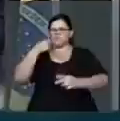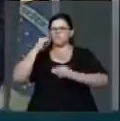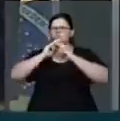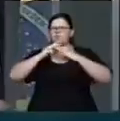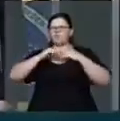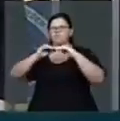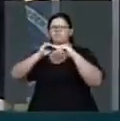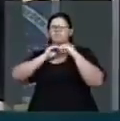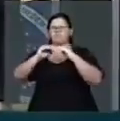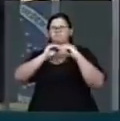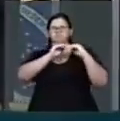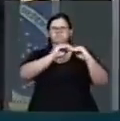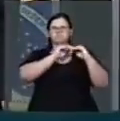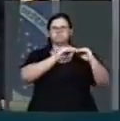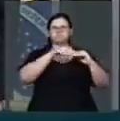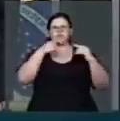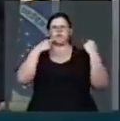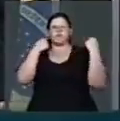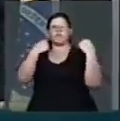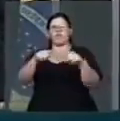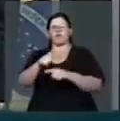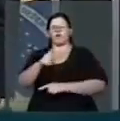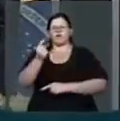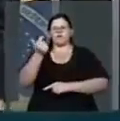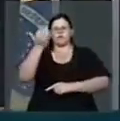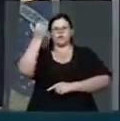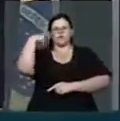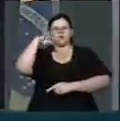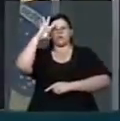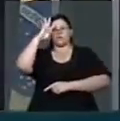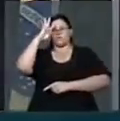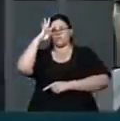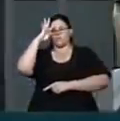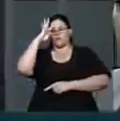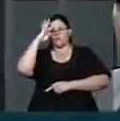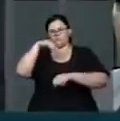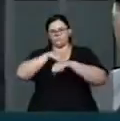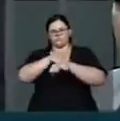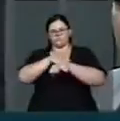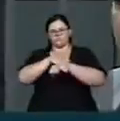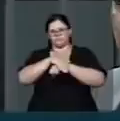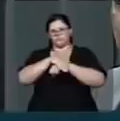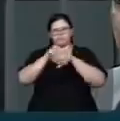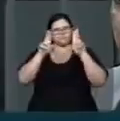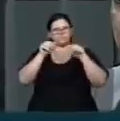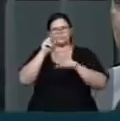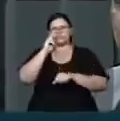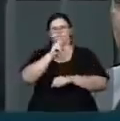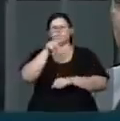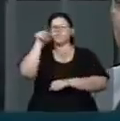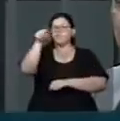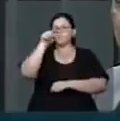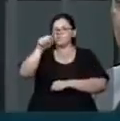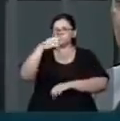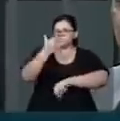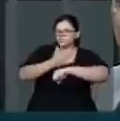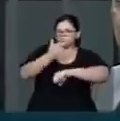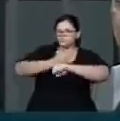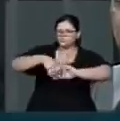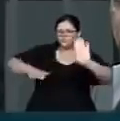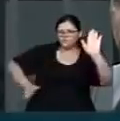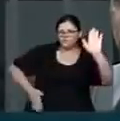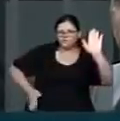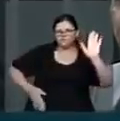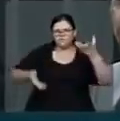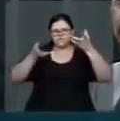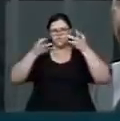que nós estamos assistindo desde a noite de quarta-feira. Esse chefe de quadrilha está sendo provocativo